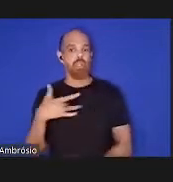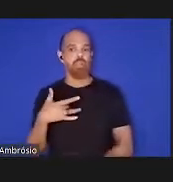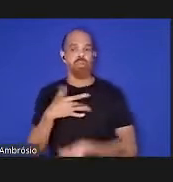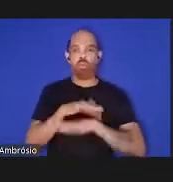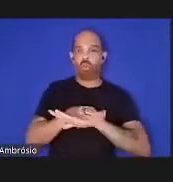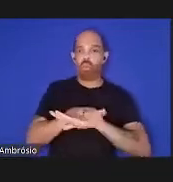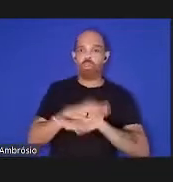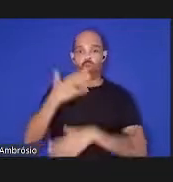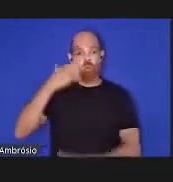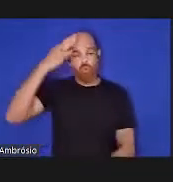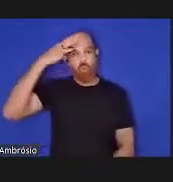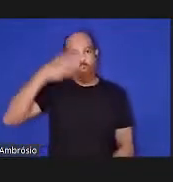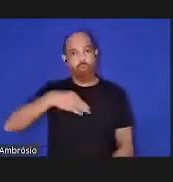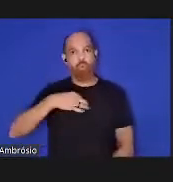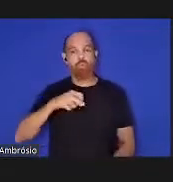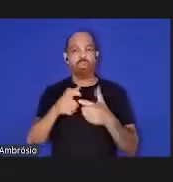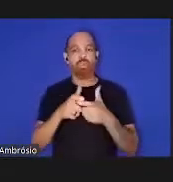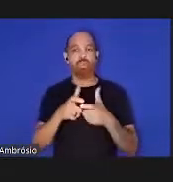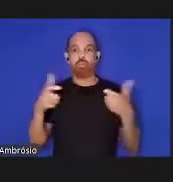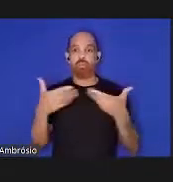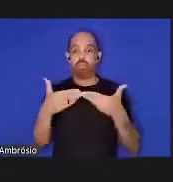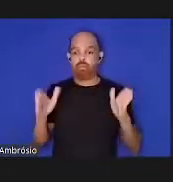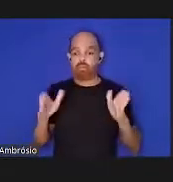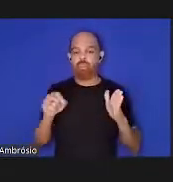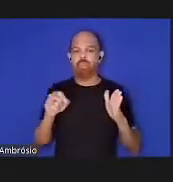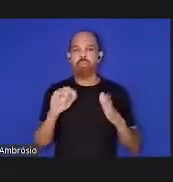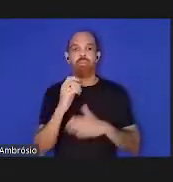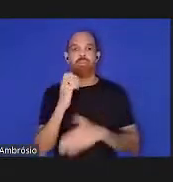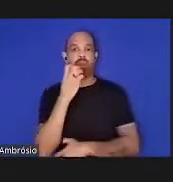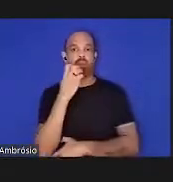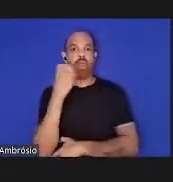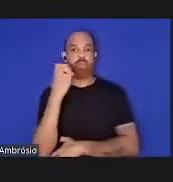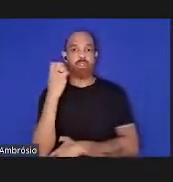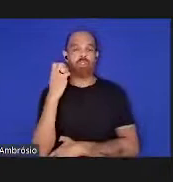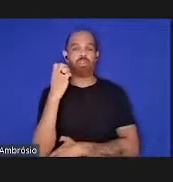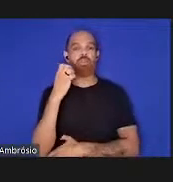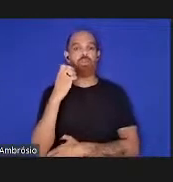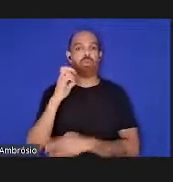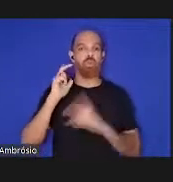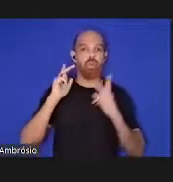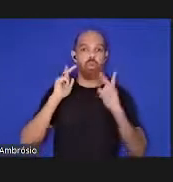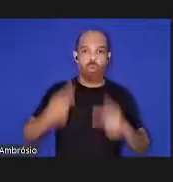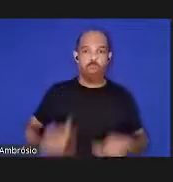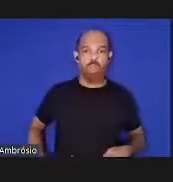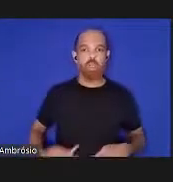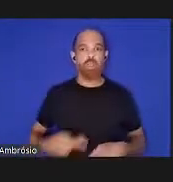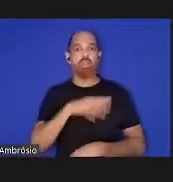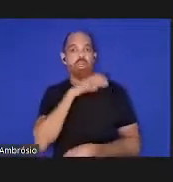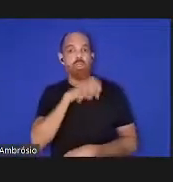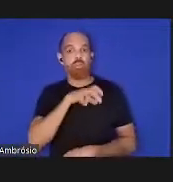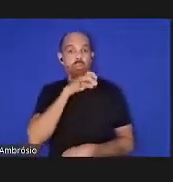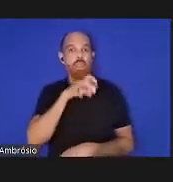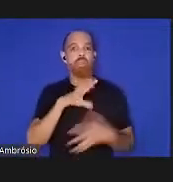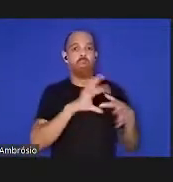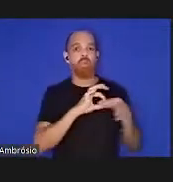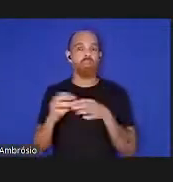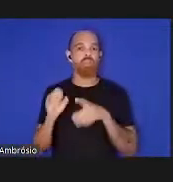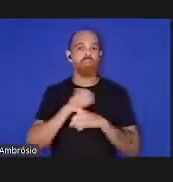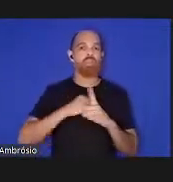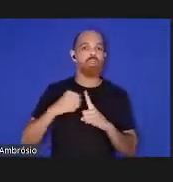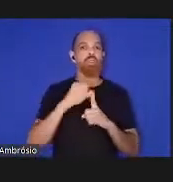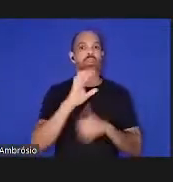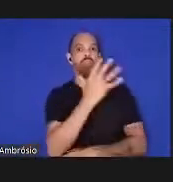compreensão abrangente dos ecossistemas humanos animais e vegetais e seus contextos sociais e ou ambientais